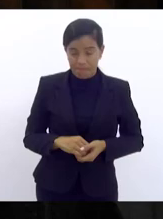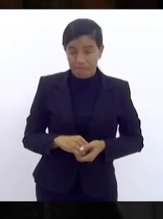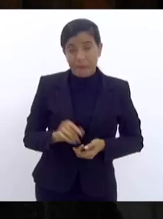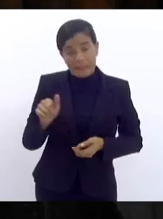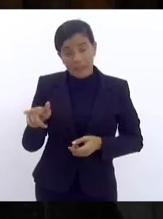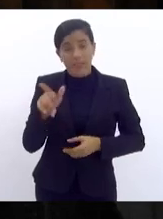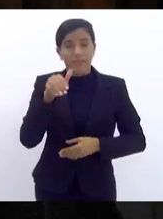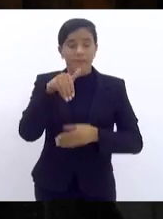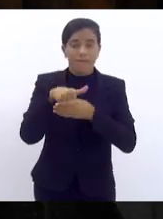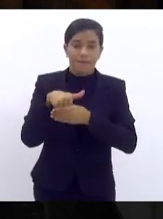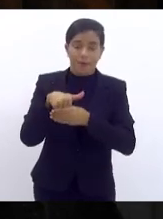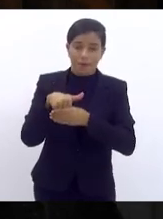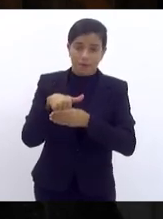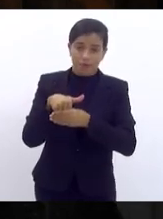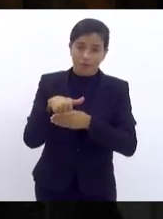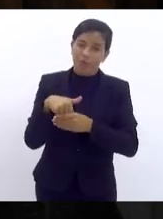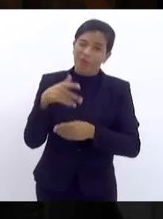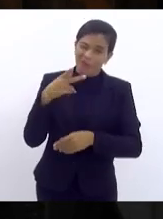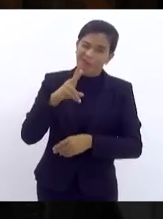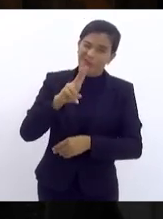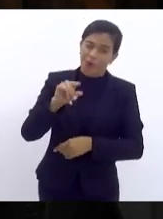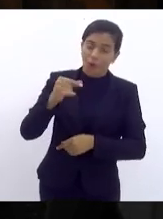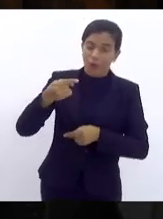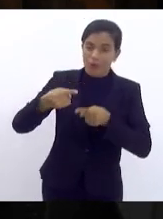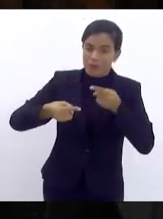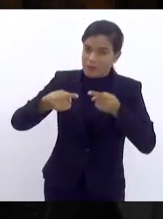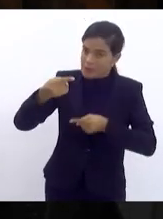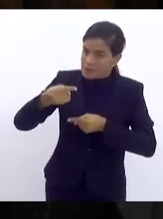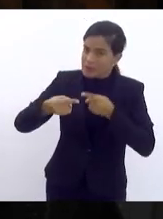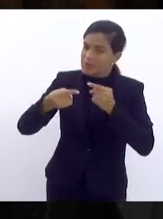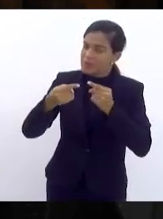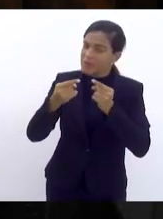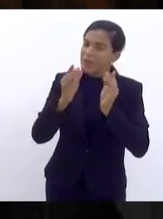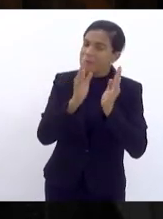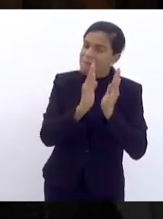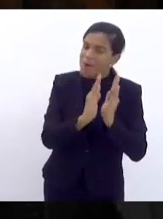voto, que eu vou discutir de forma gradual,